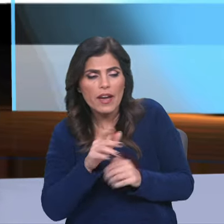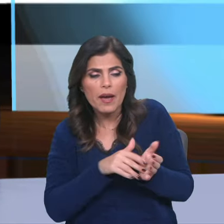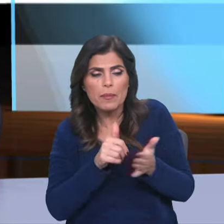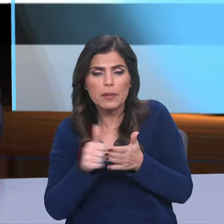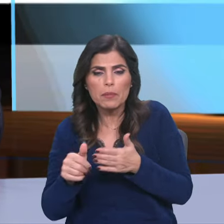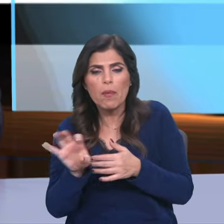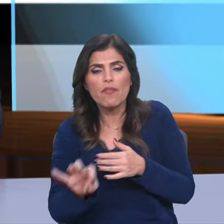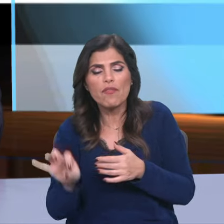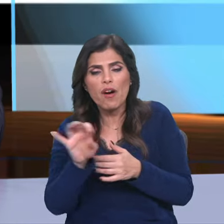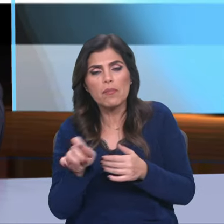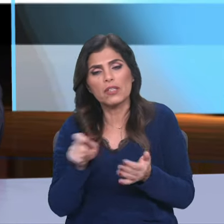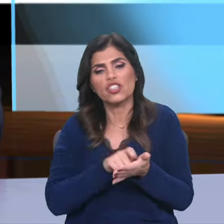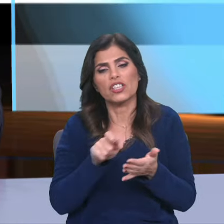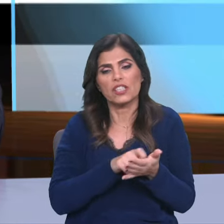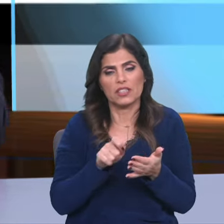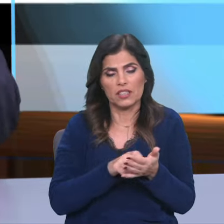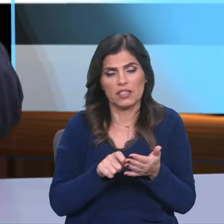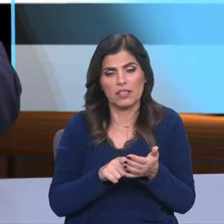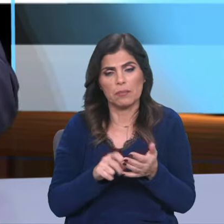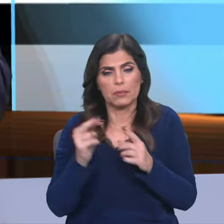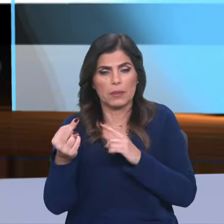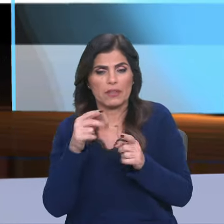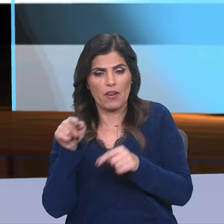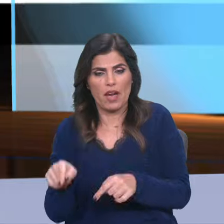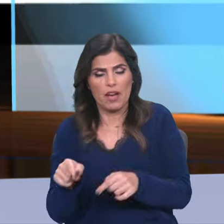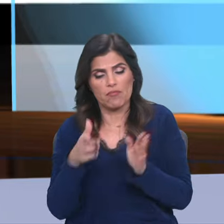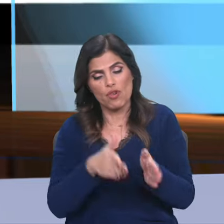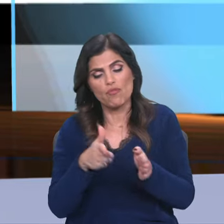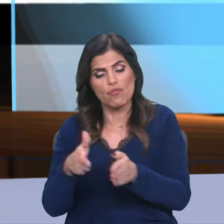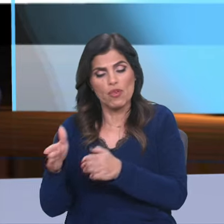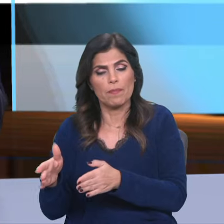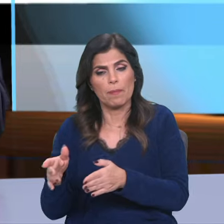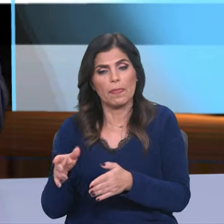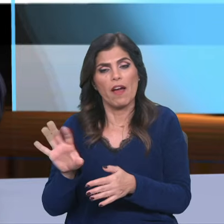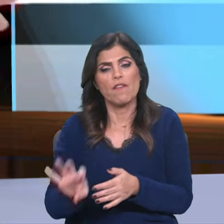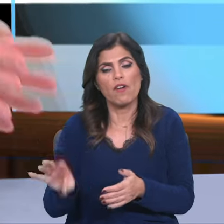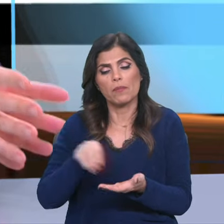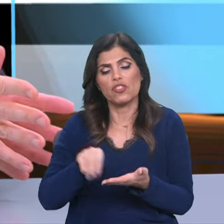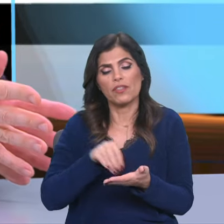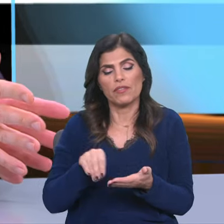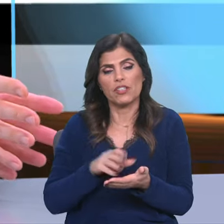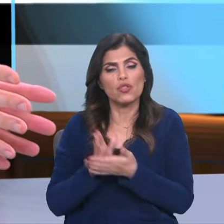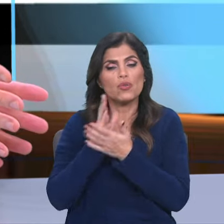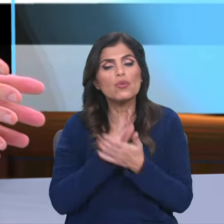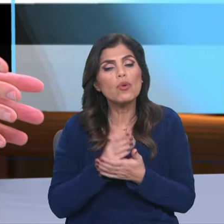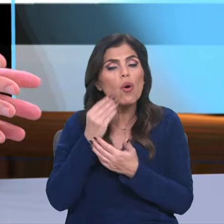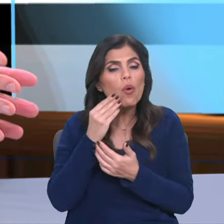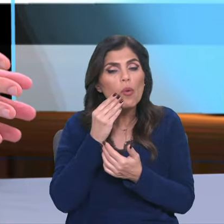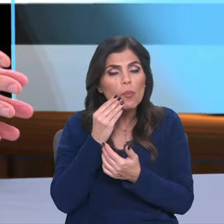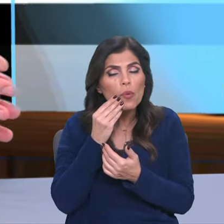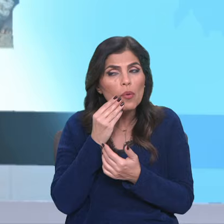literário, não é? e põem a par da literatura e estudam-no como